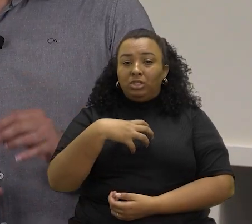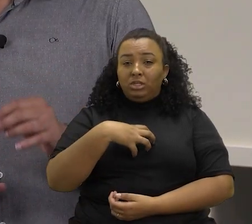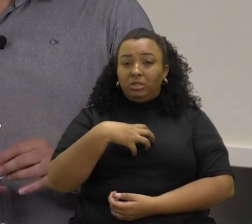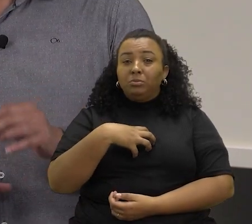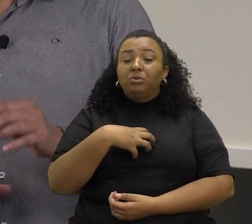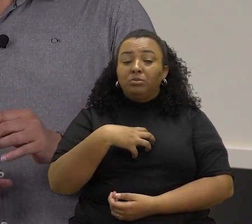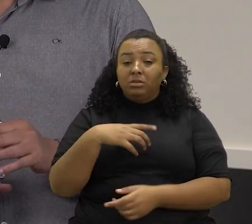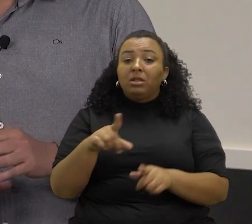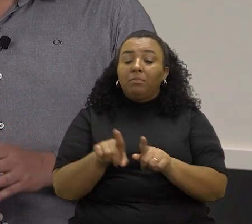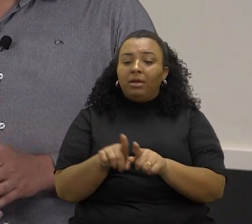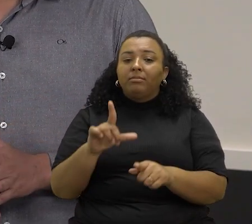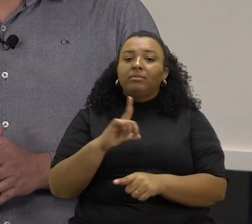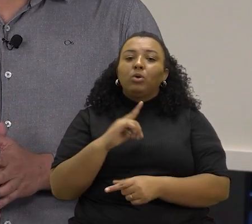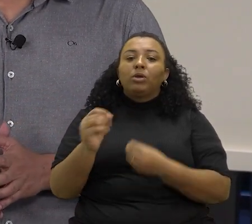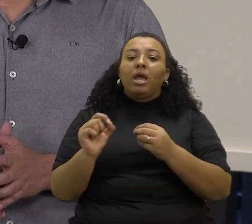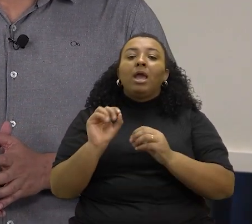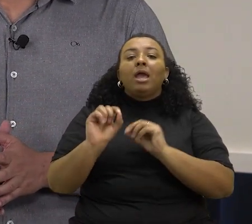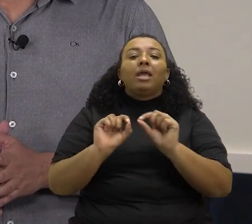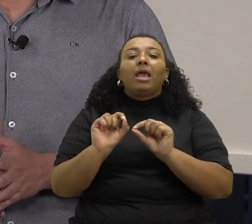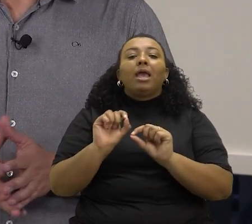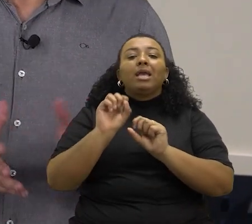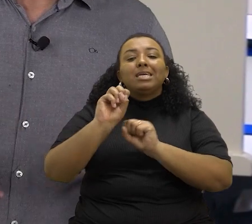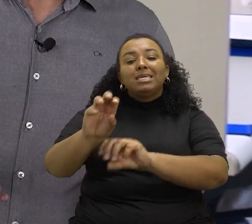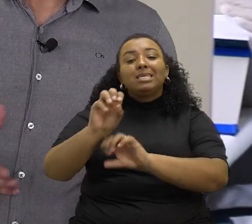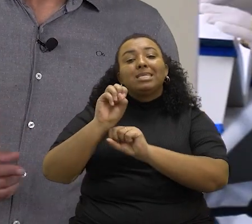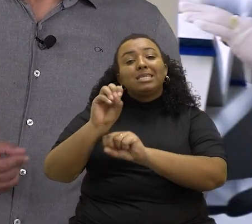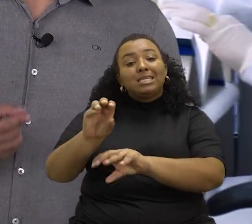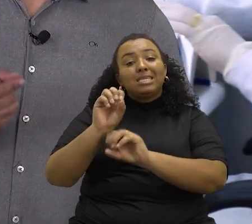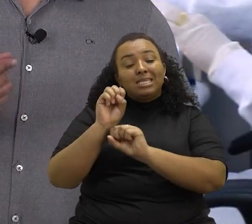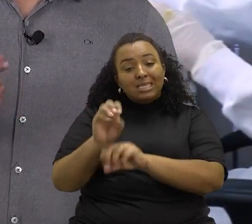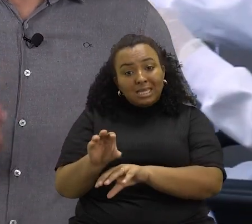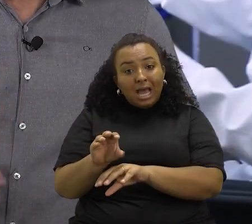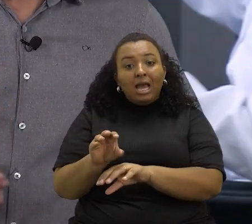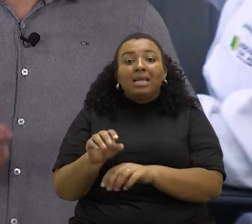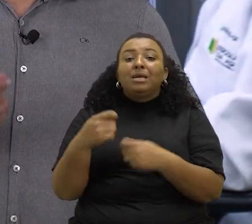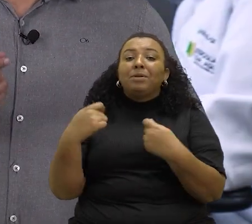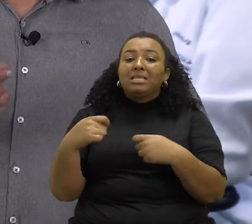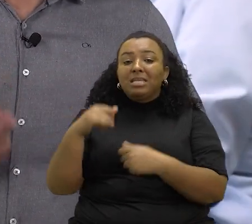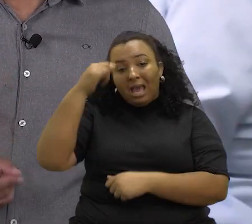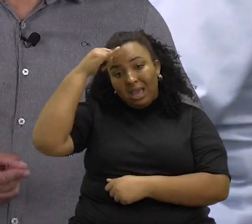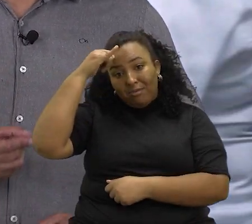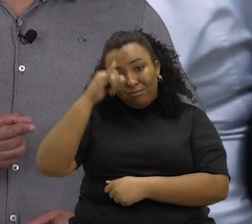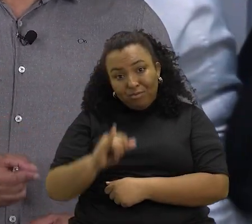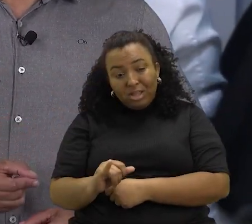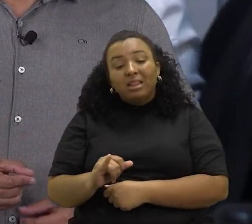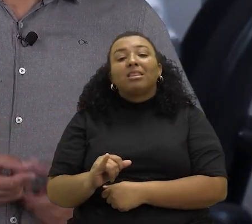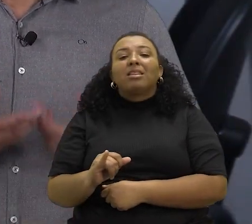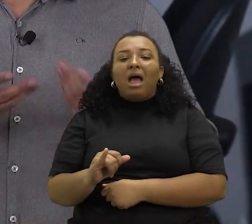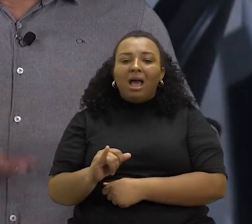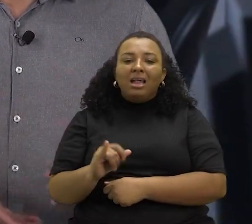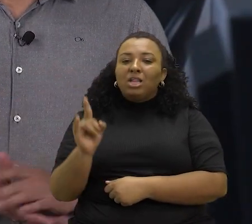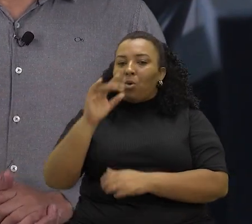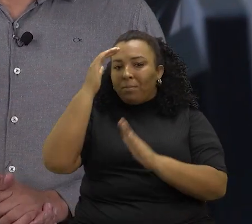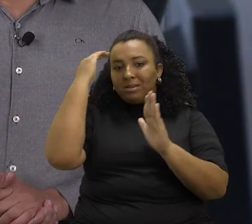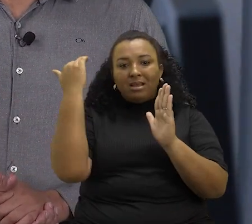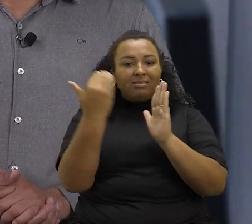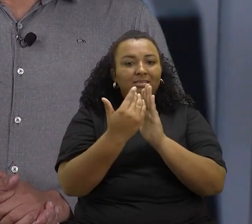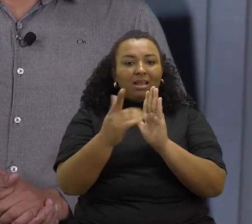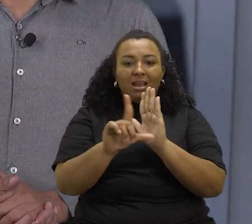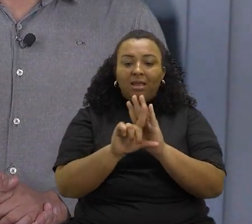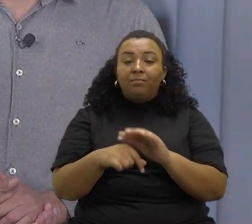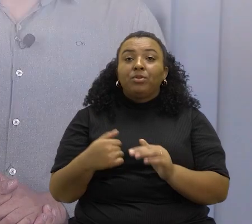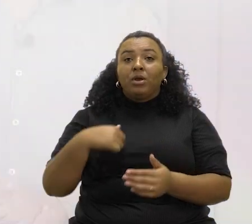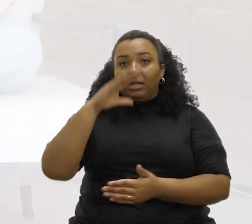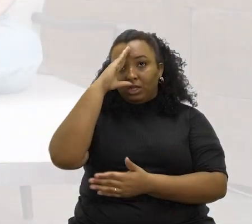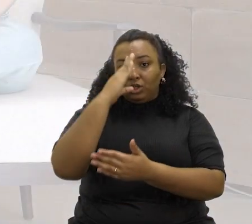Esse tipo de medida tem também um caráter pedagógico para evitar o descumprimento da lei que instituiu a política